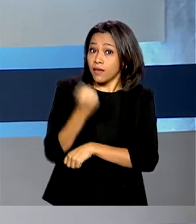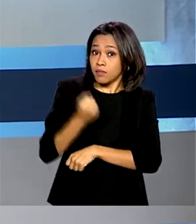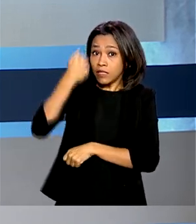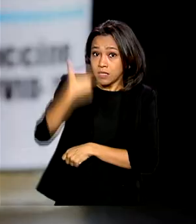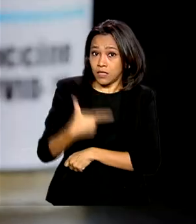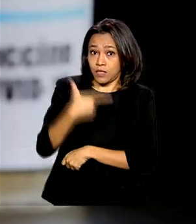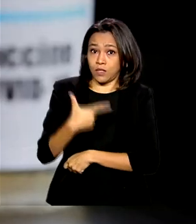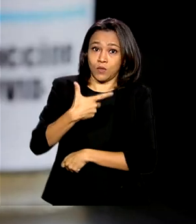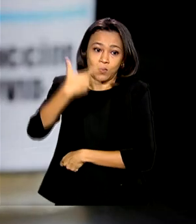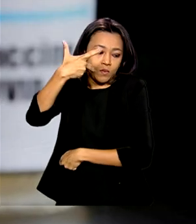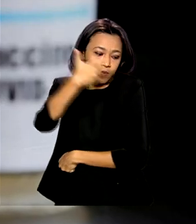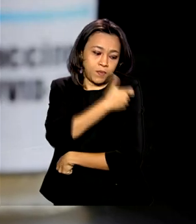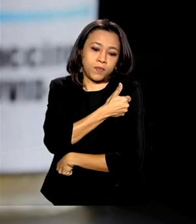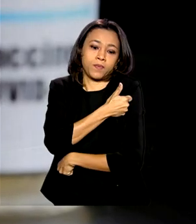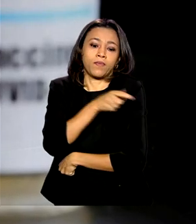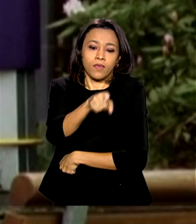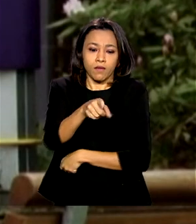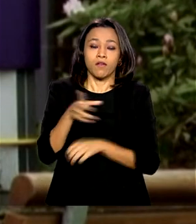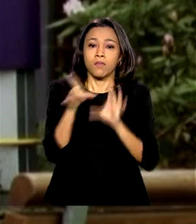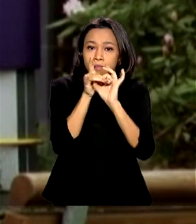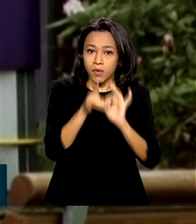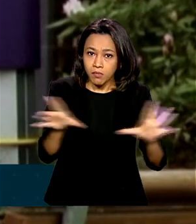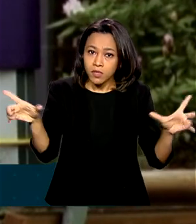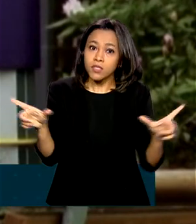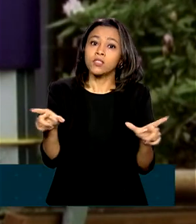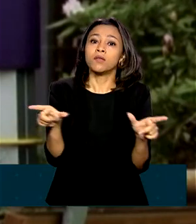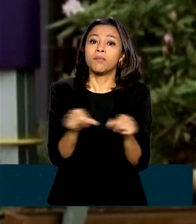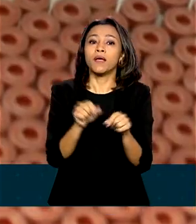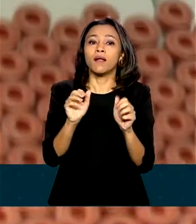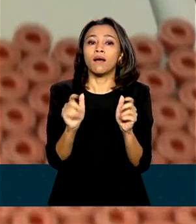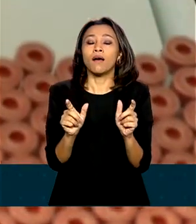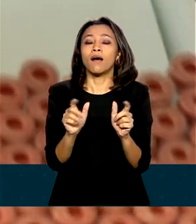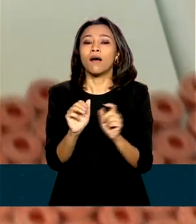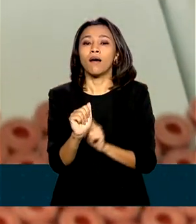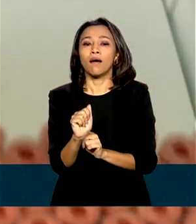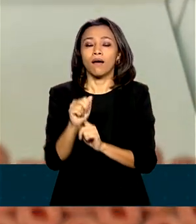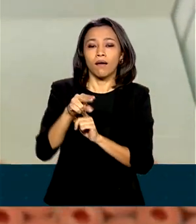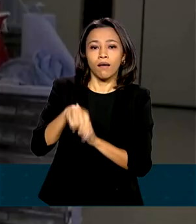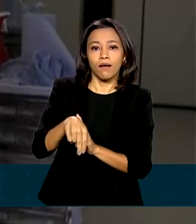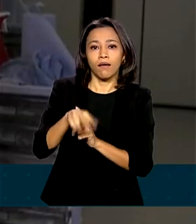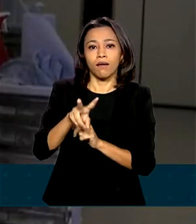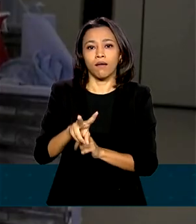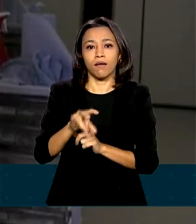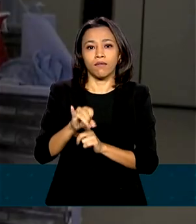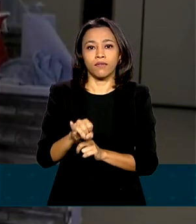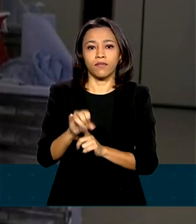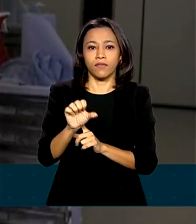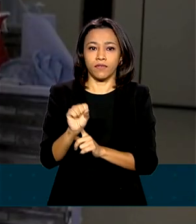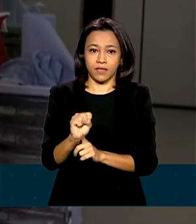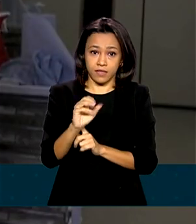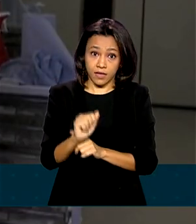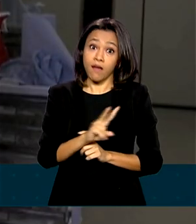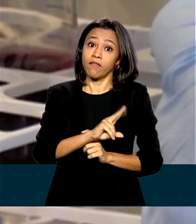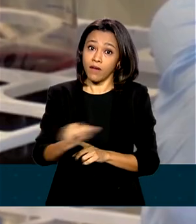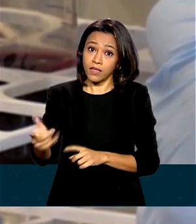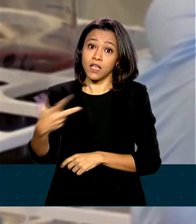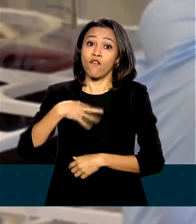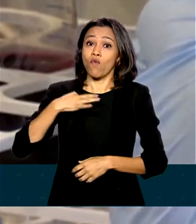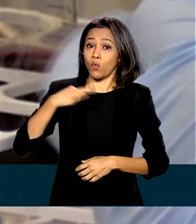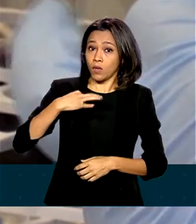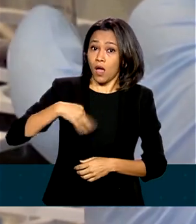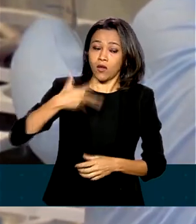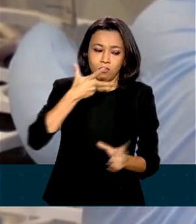A autorização foi dada pela Agência Nacional de Vigilância Sanitária. A dose será administrada nos voluntários já